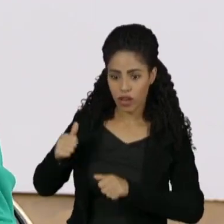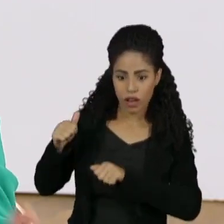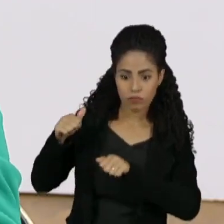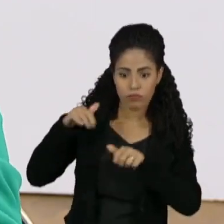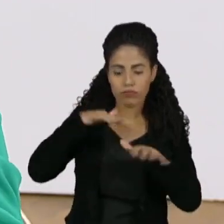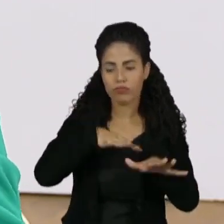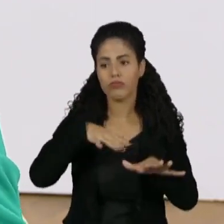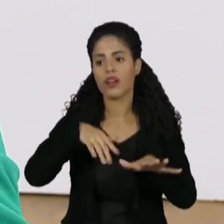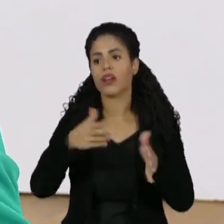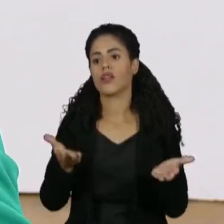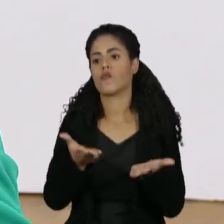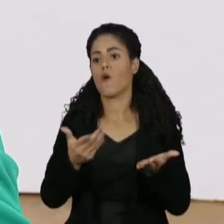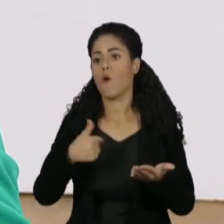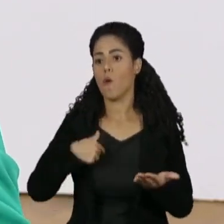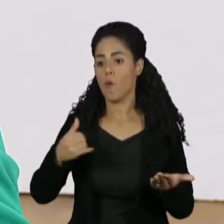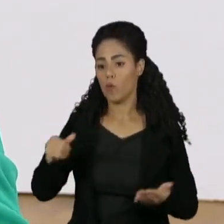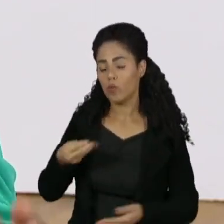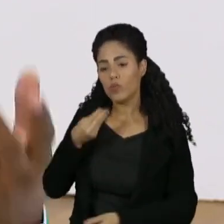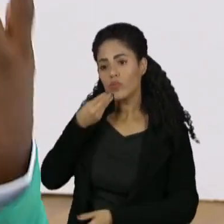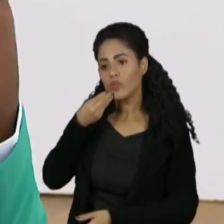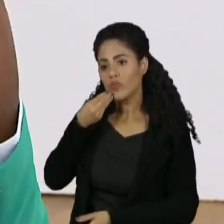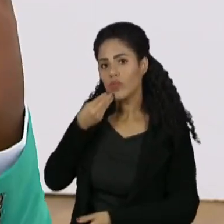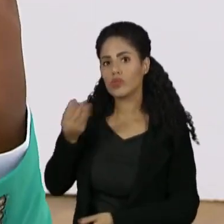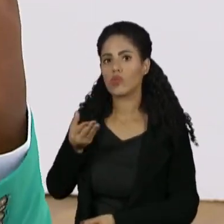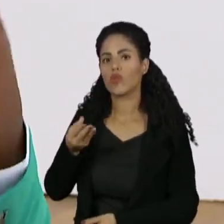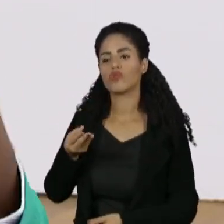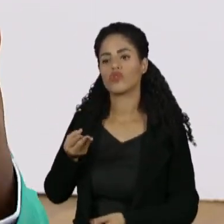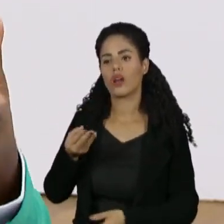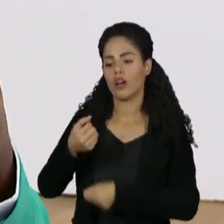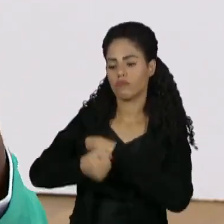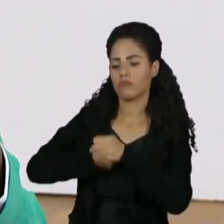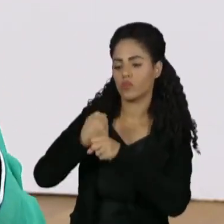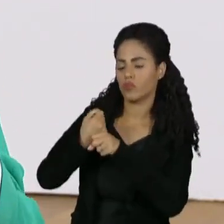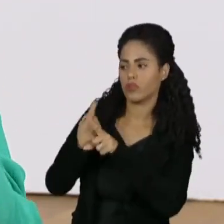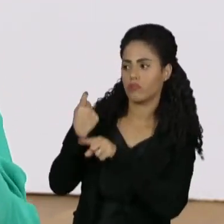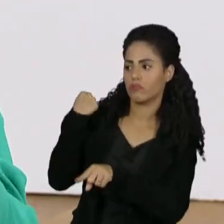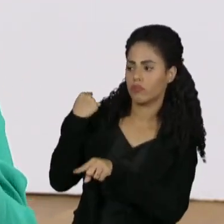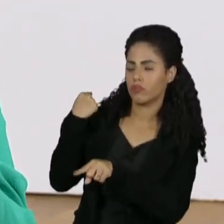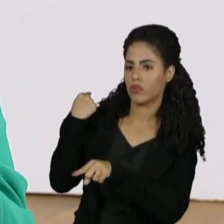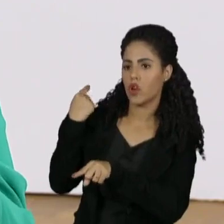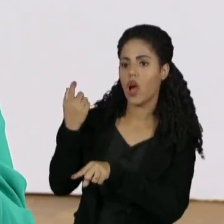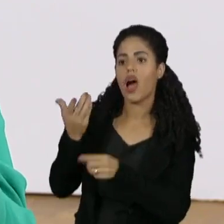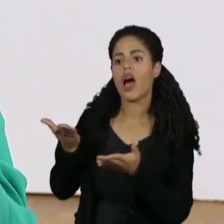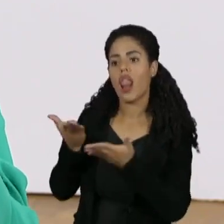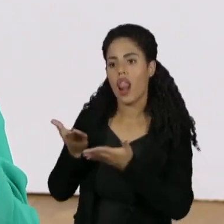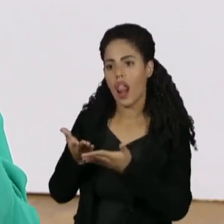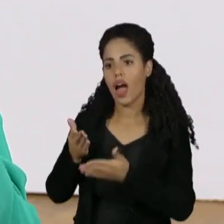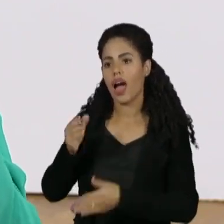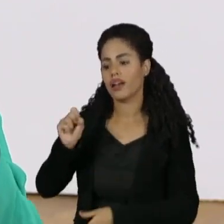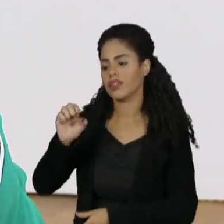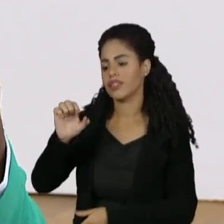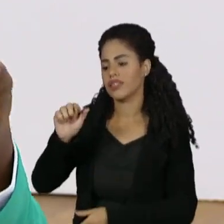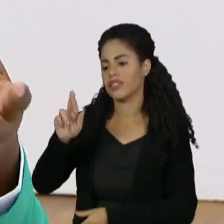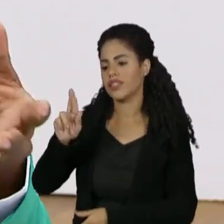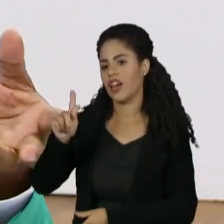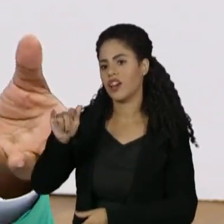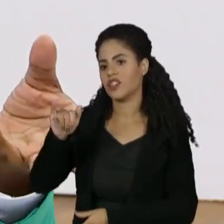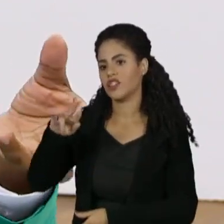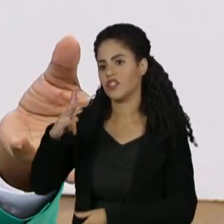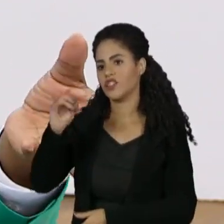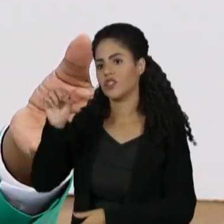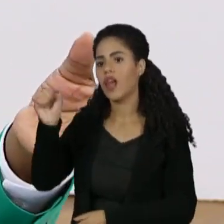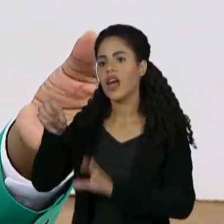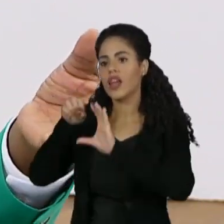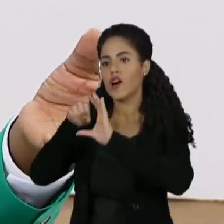como eu tive a chance de, há alguns anos, a gente está no programa do Serginho Grosman e aí tinha um